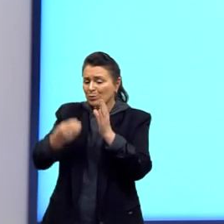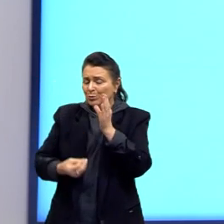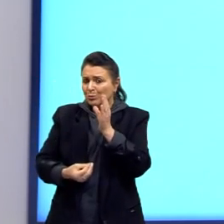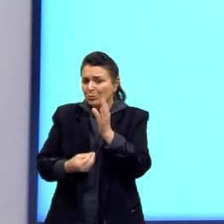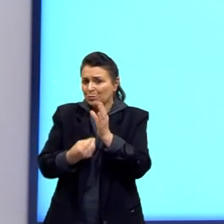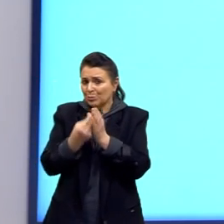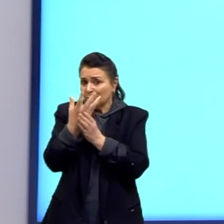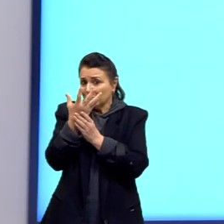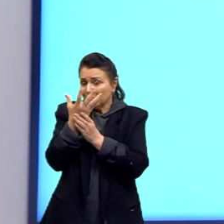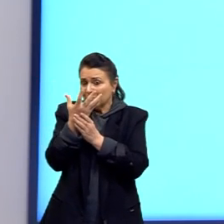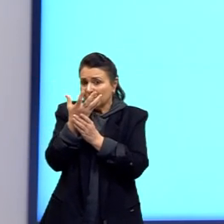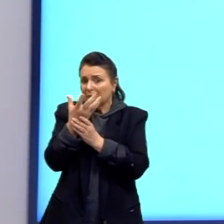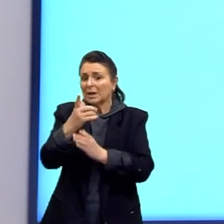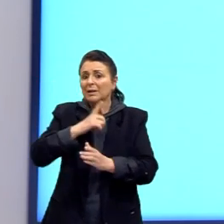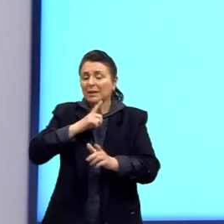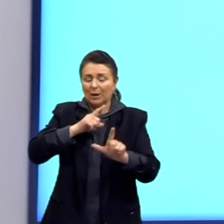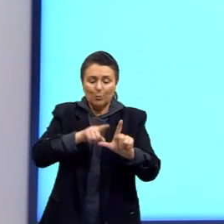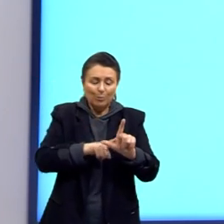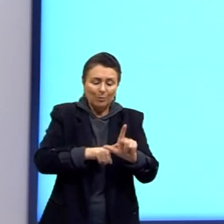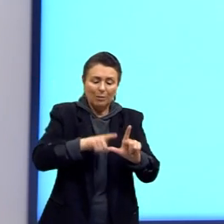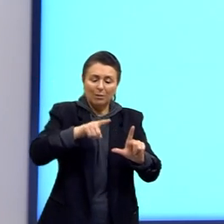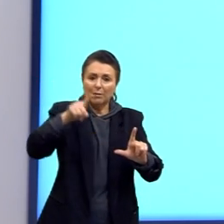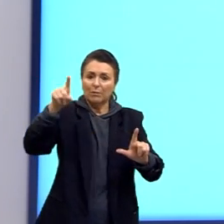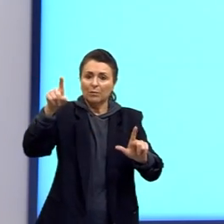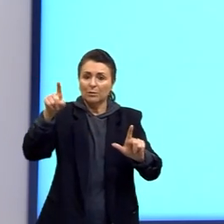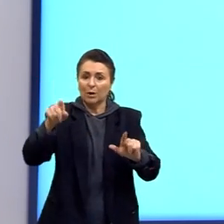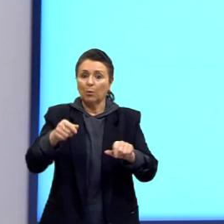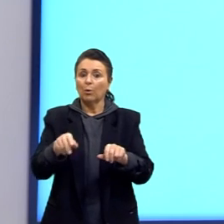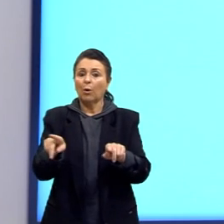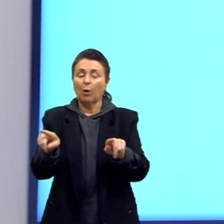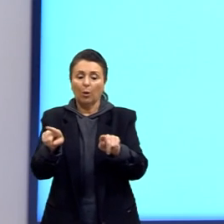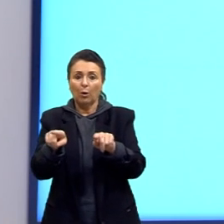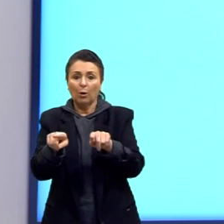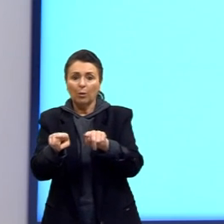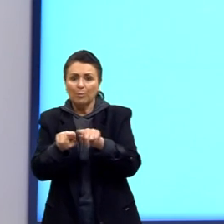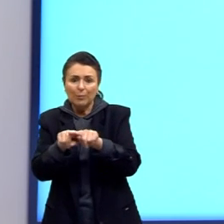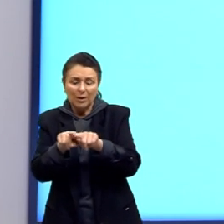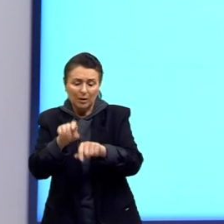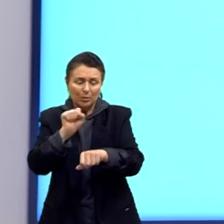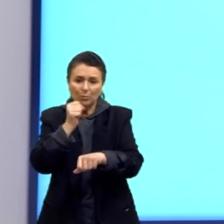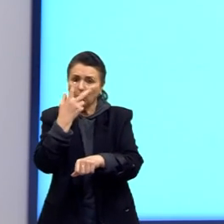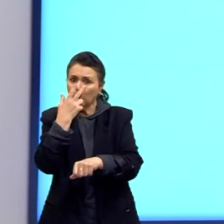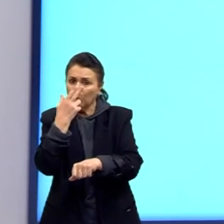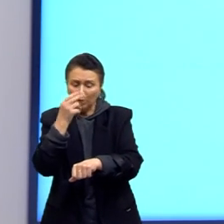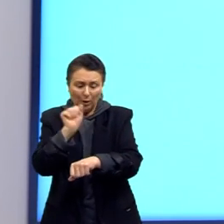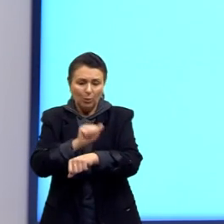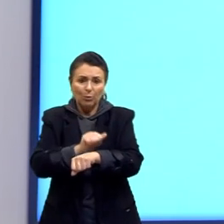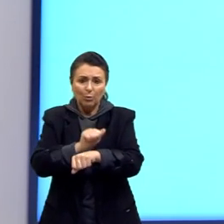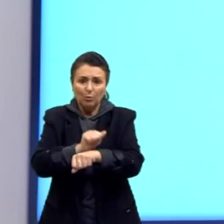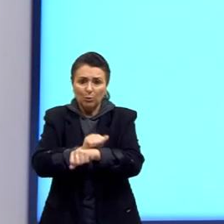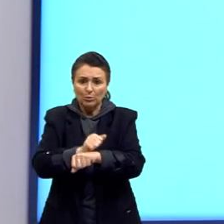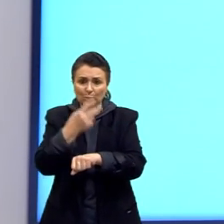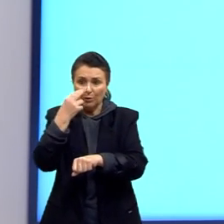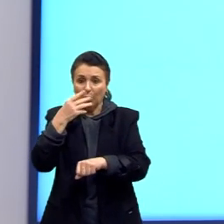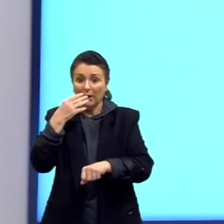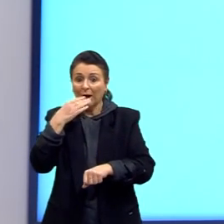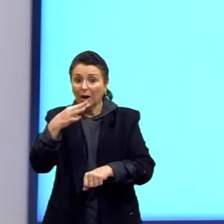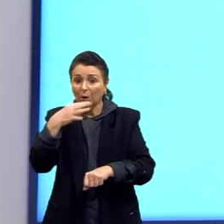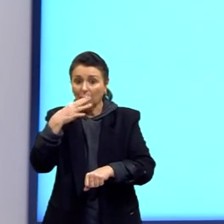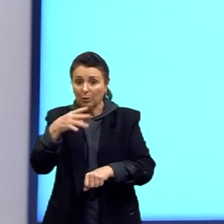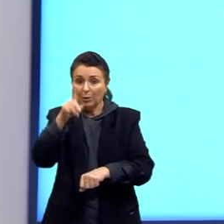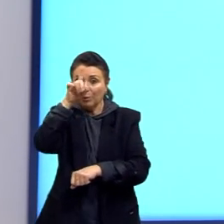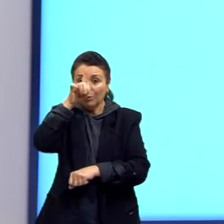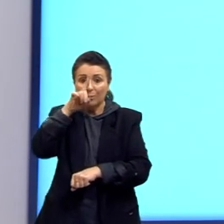tetrápodes. Então, a evolução ao mesmo osso, que vocês podem ver, por exemplo, na mesma cor, por exemplo, esse